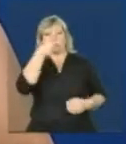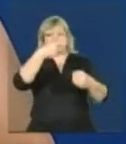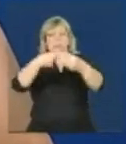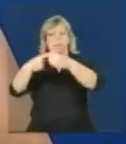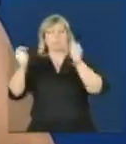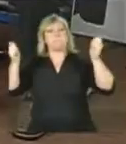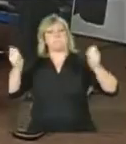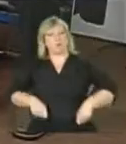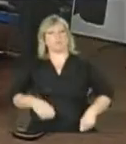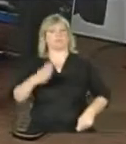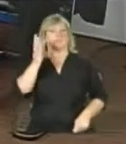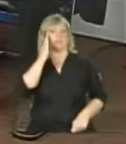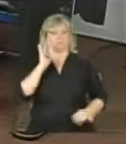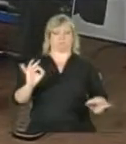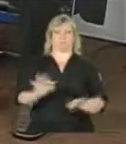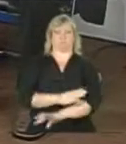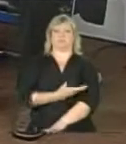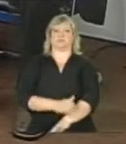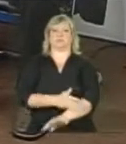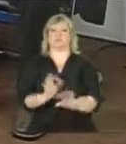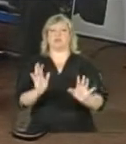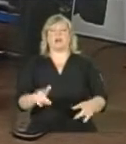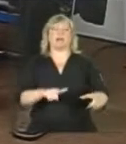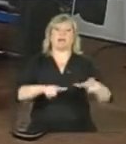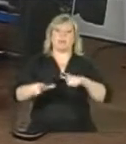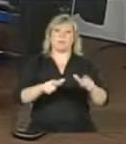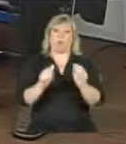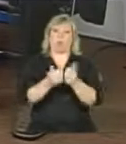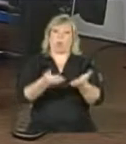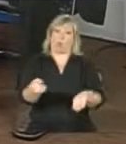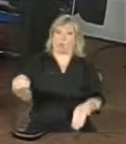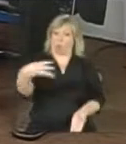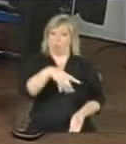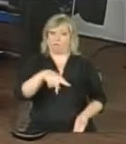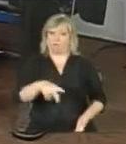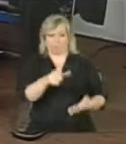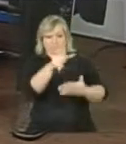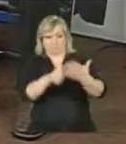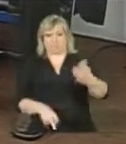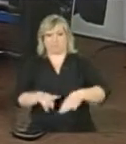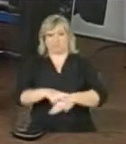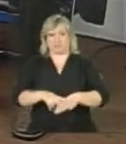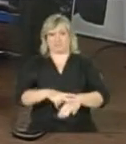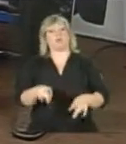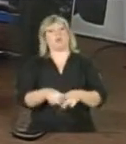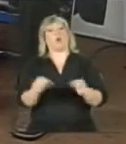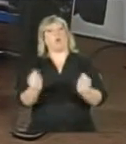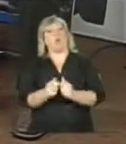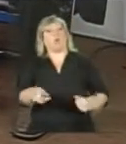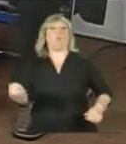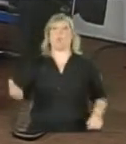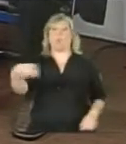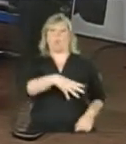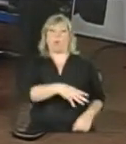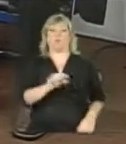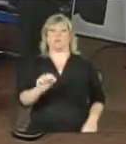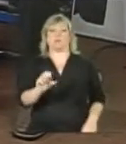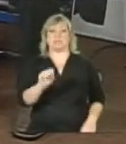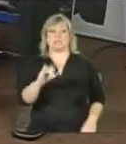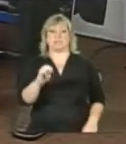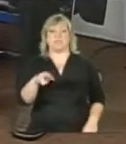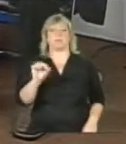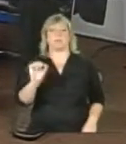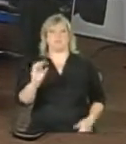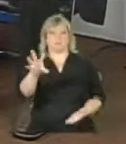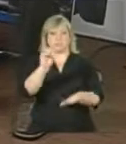capacitados, tanto para trabalhar com o novo formulário, quanto com o novo sistema de cadastramento. Se